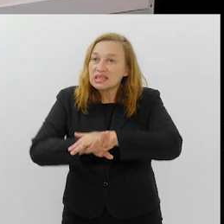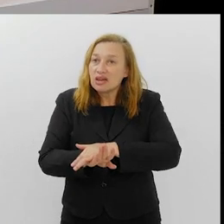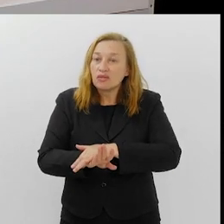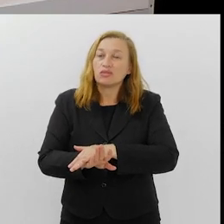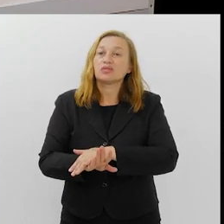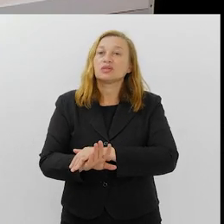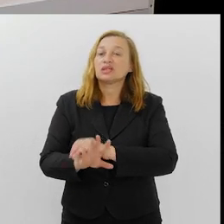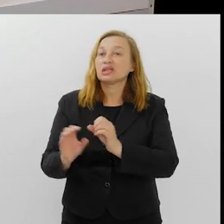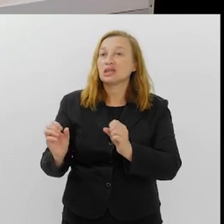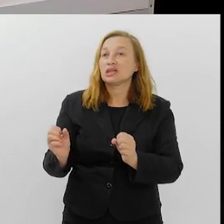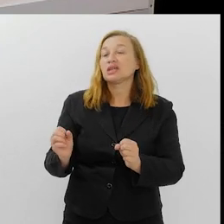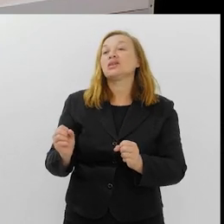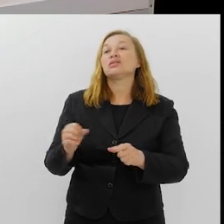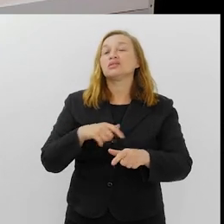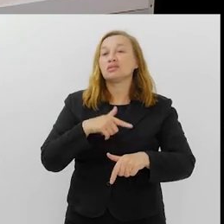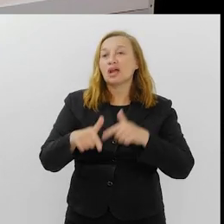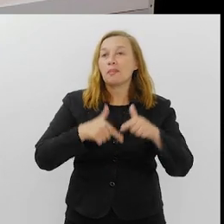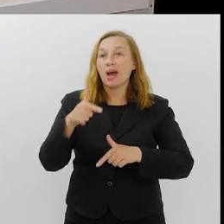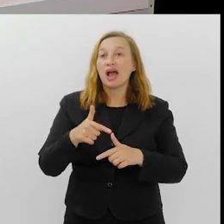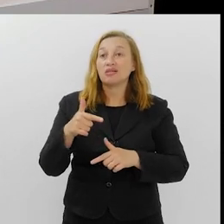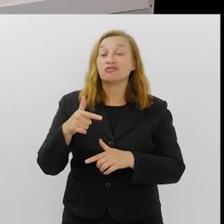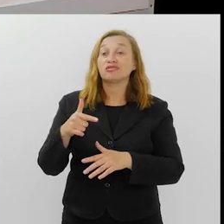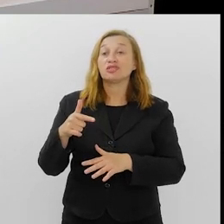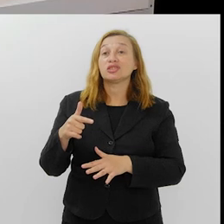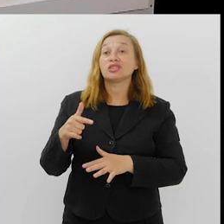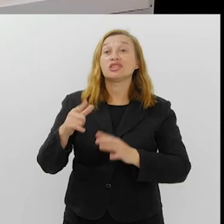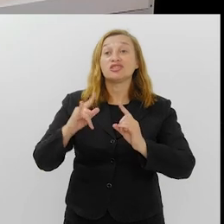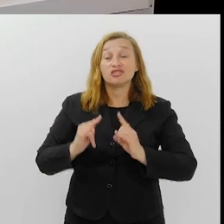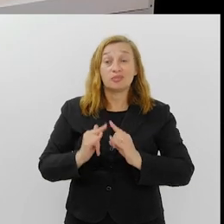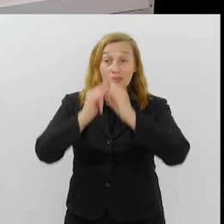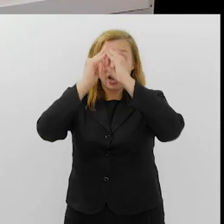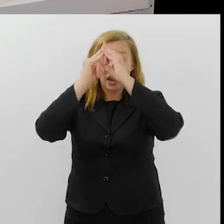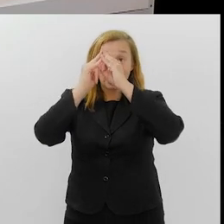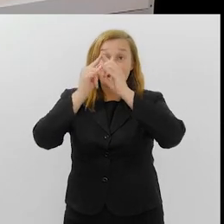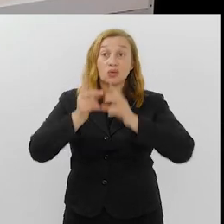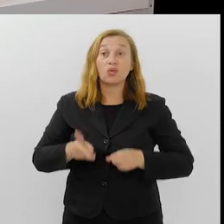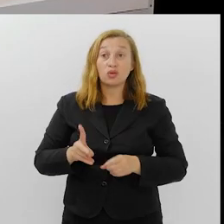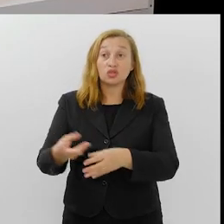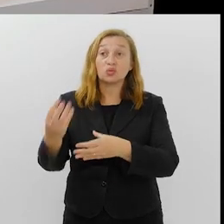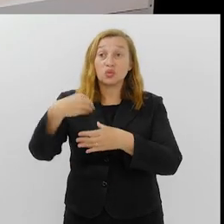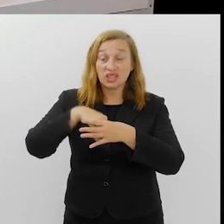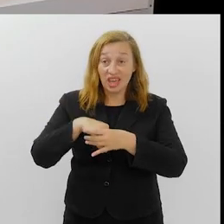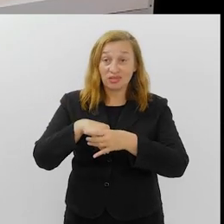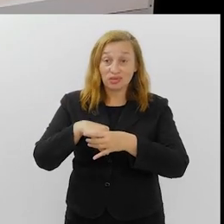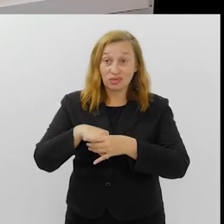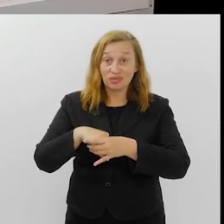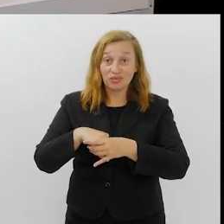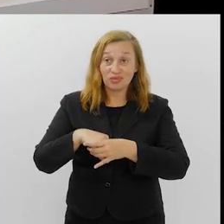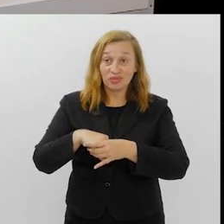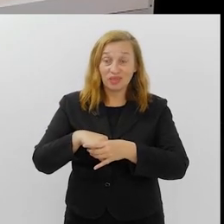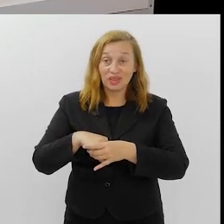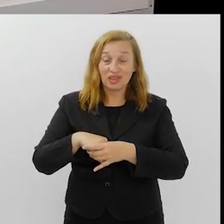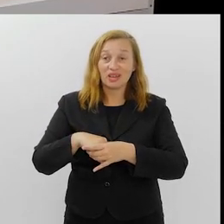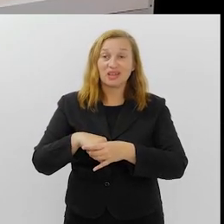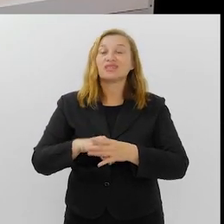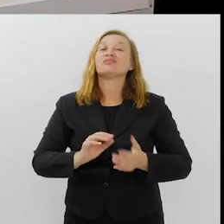montado na Ópera de Paris, que já foi museificado, porque a ópera, às vezes, mantém dentro do seu